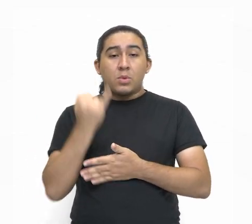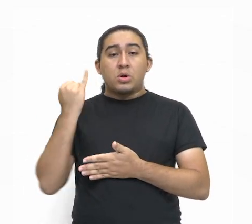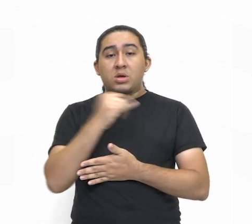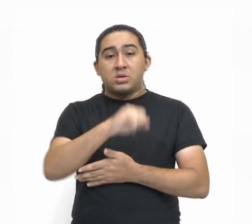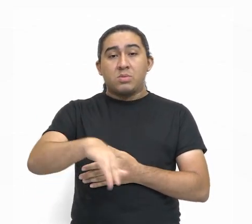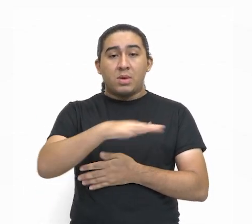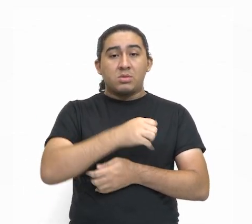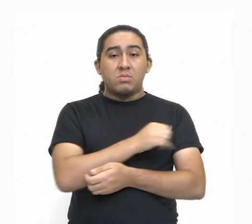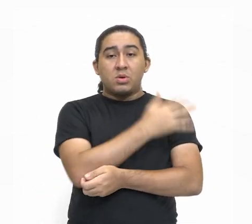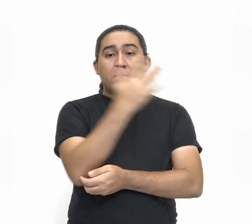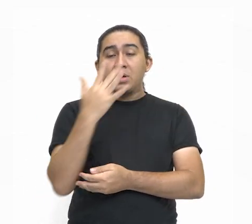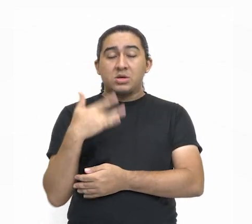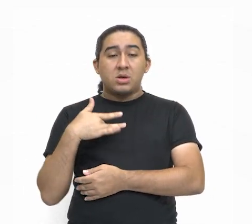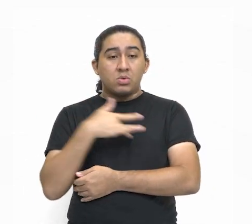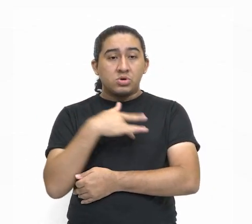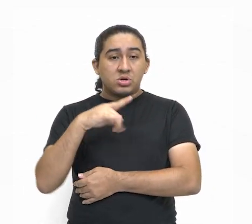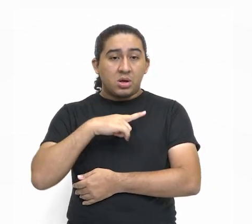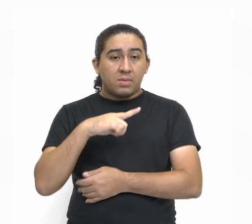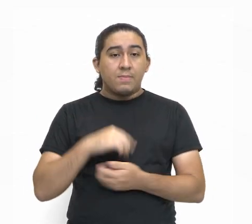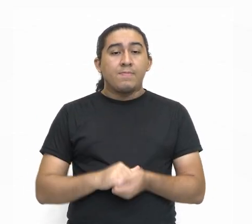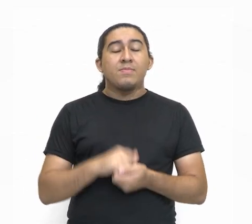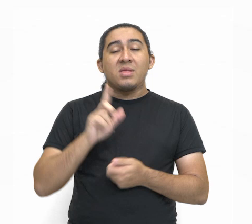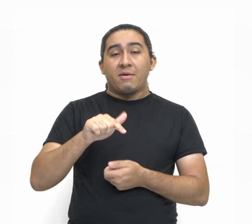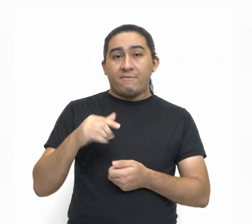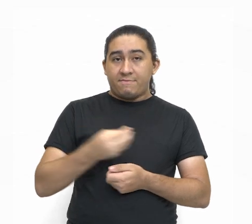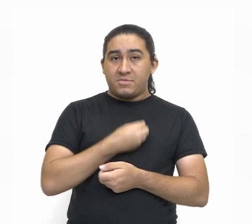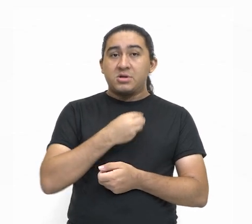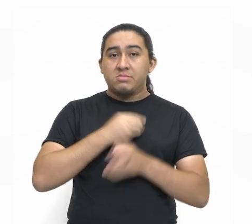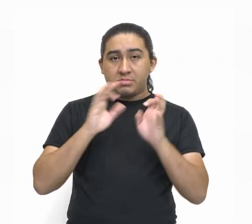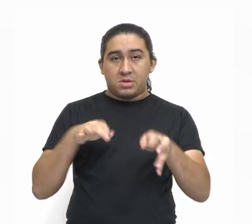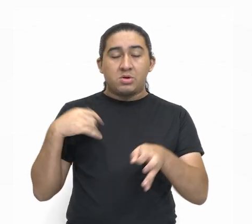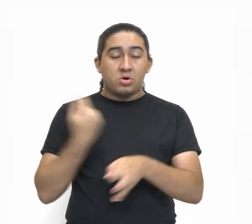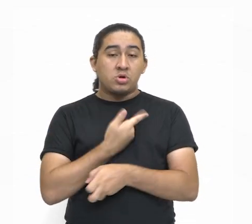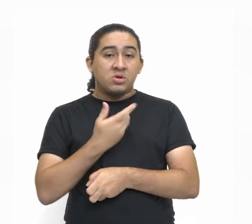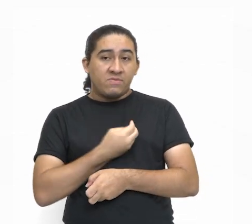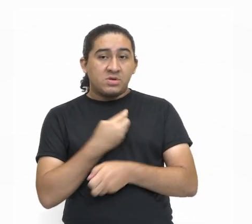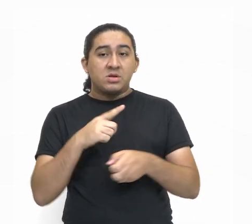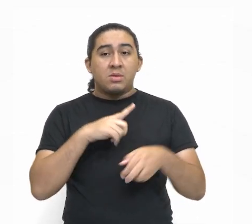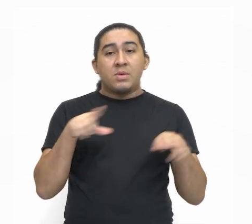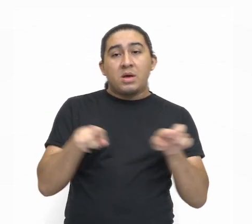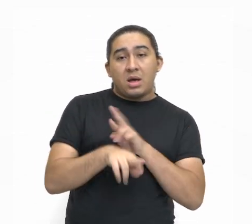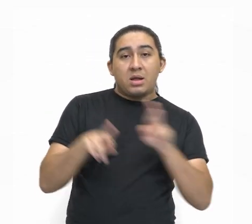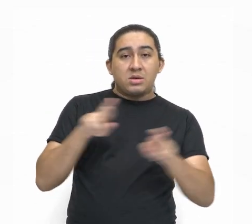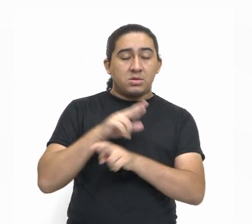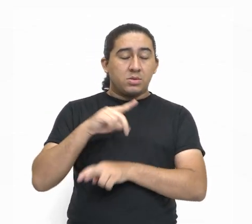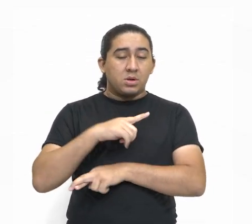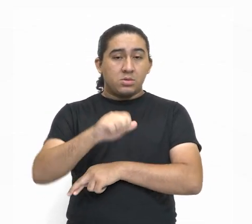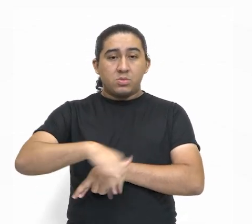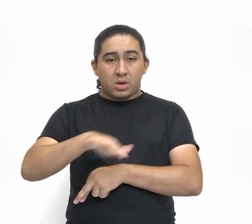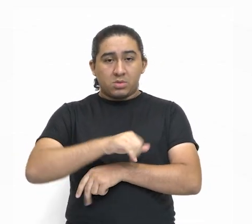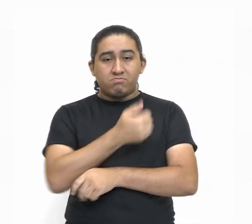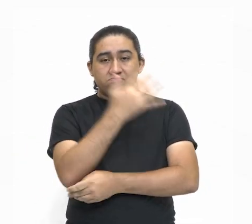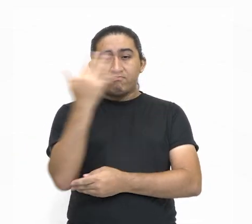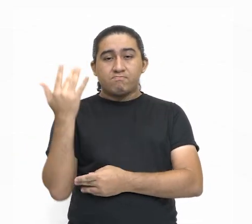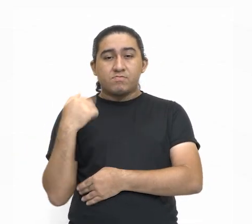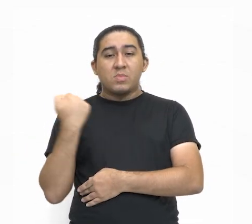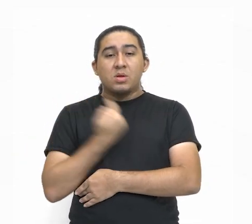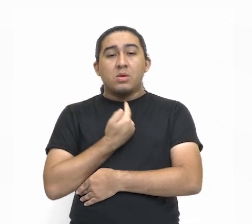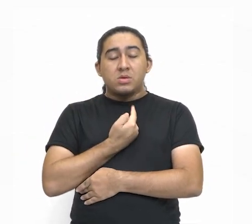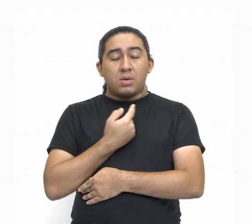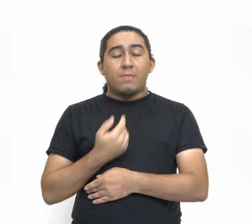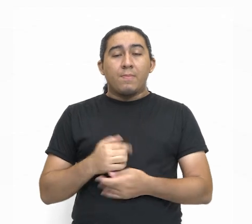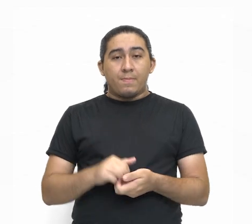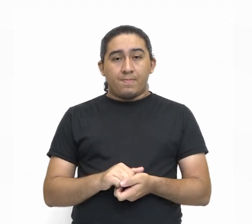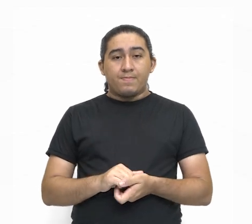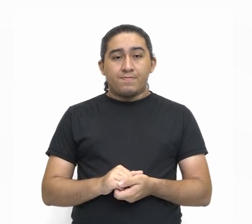ambiente saudável. O meio ambiente é vida, a nossa vida está ligada diretamente ao meio ambiente, a nossa qualidade de vida.